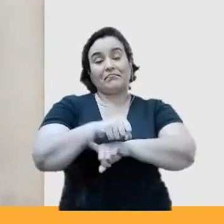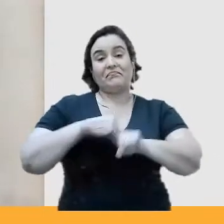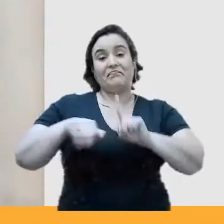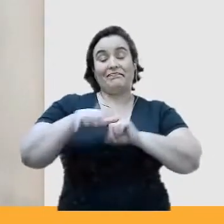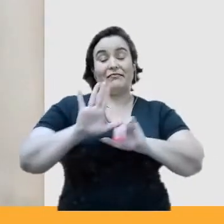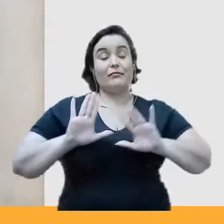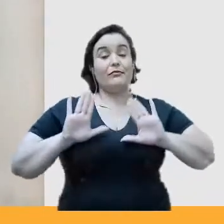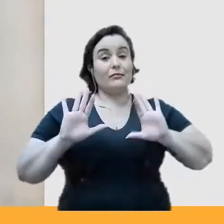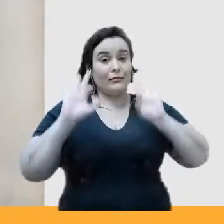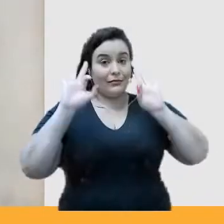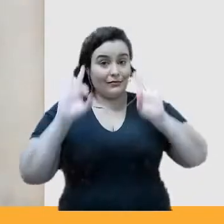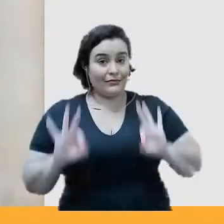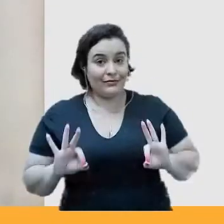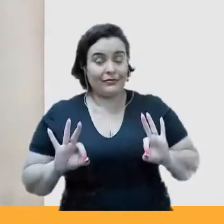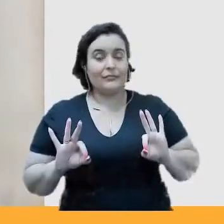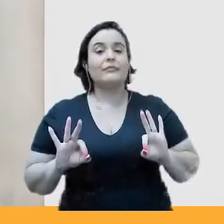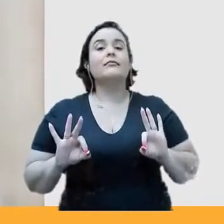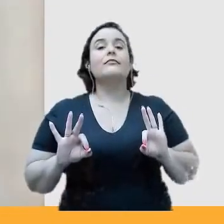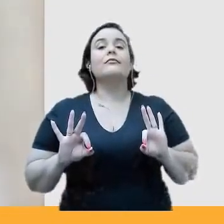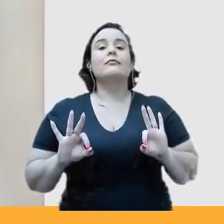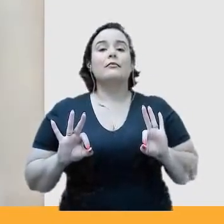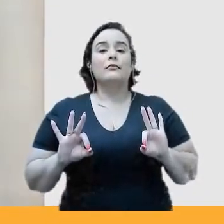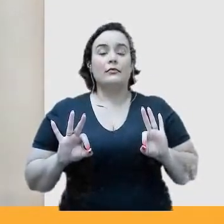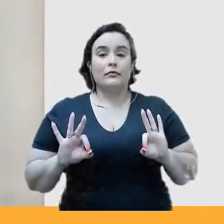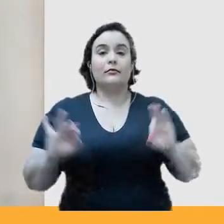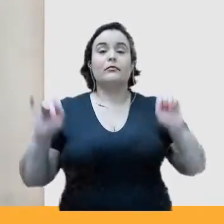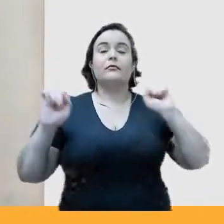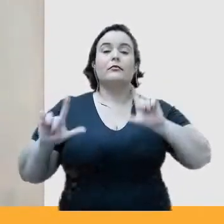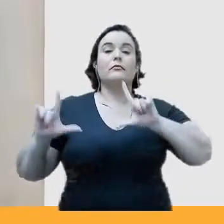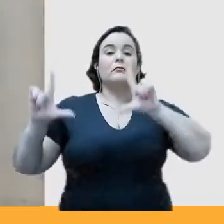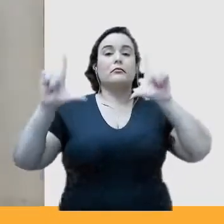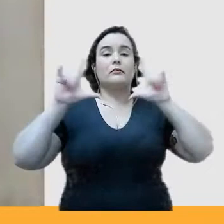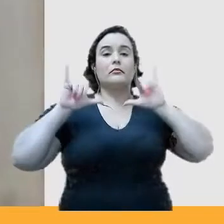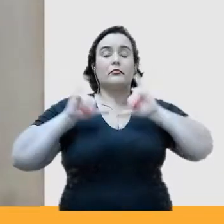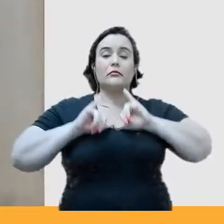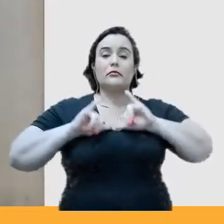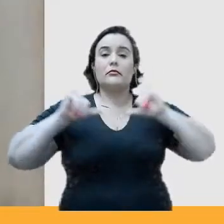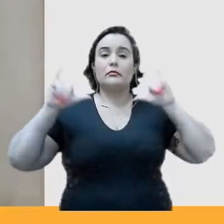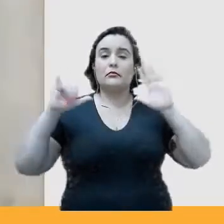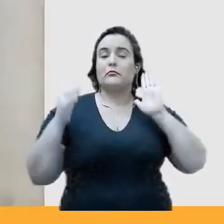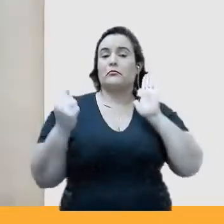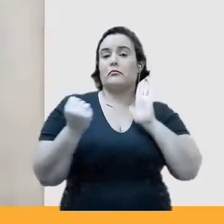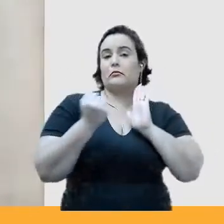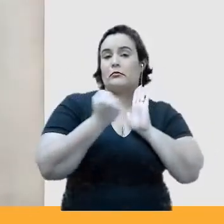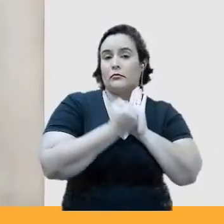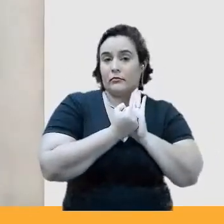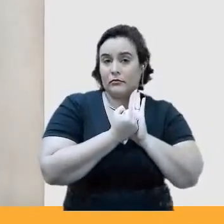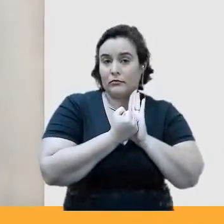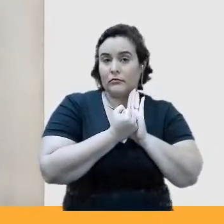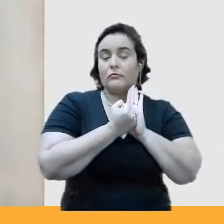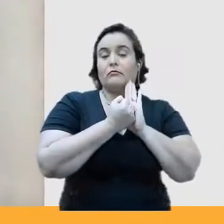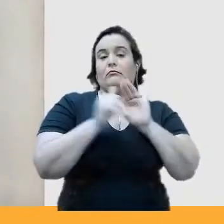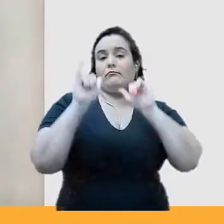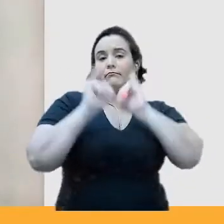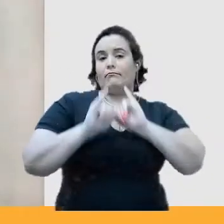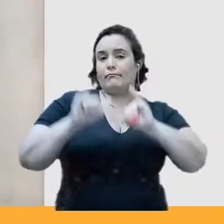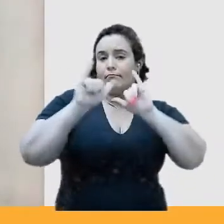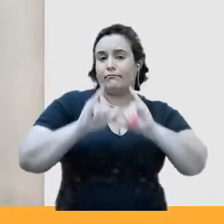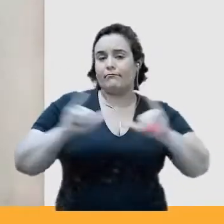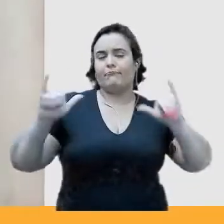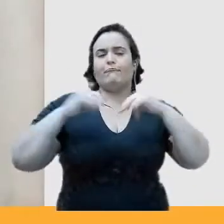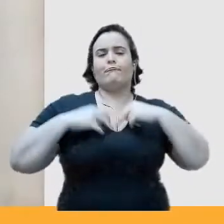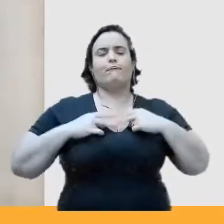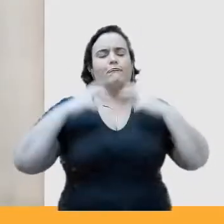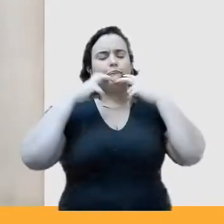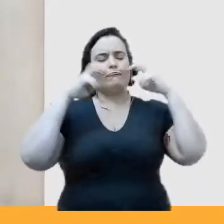o cartaz, o logotipo, a mensagem, a fala, o grito de